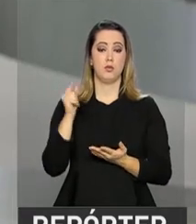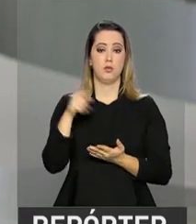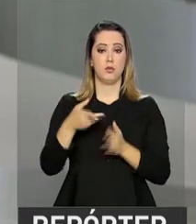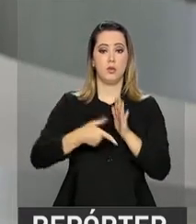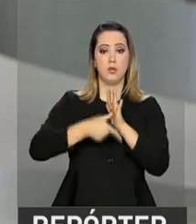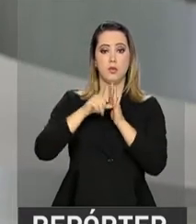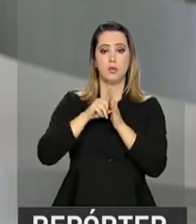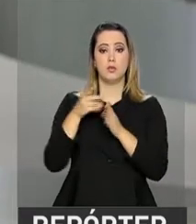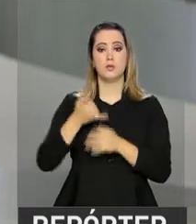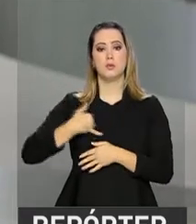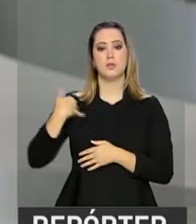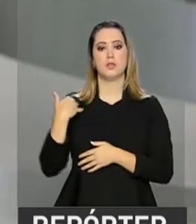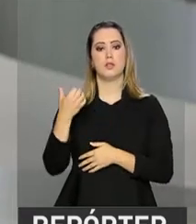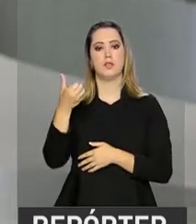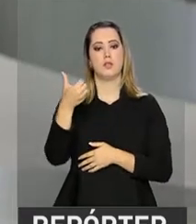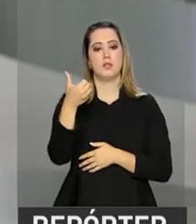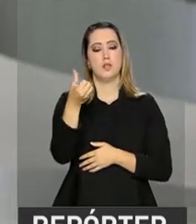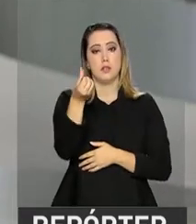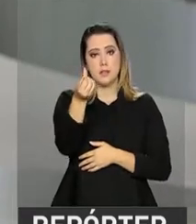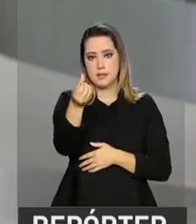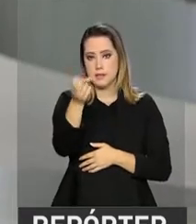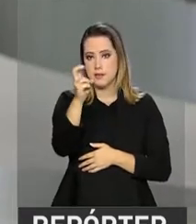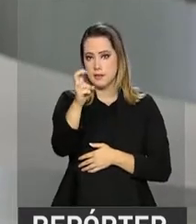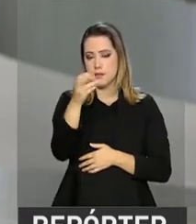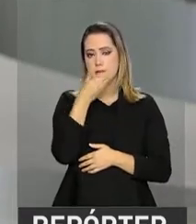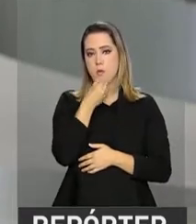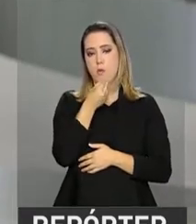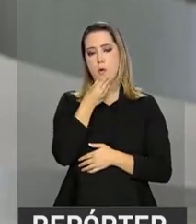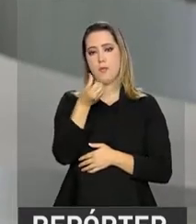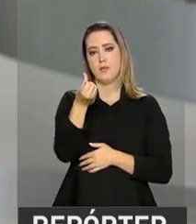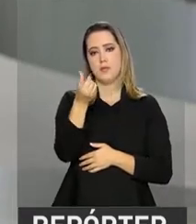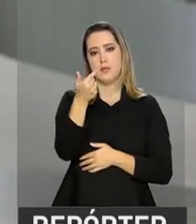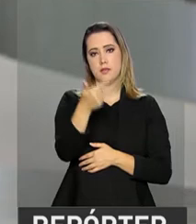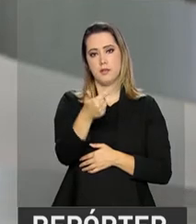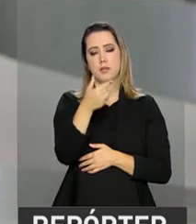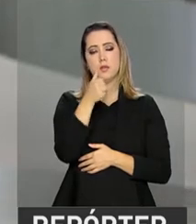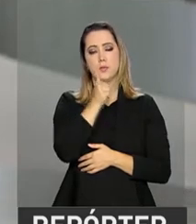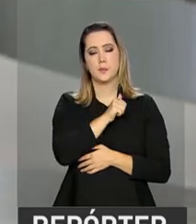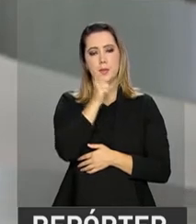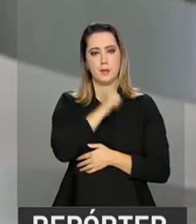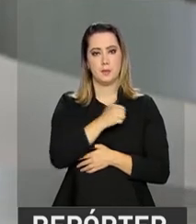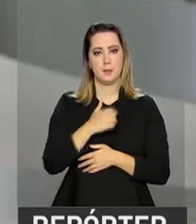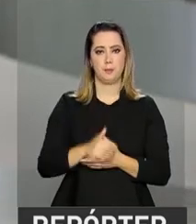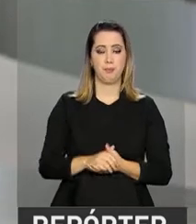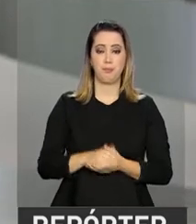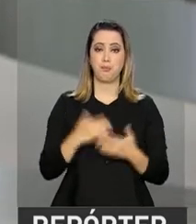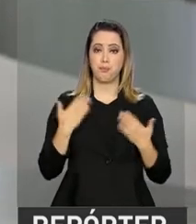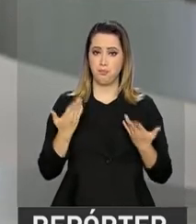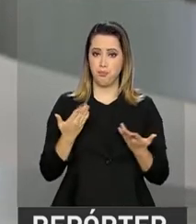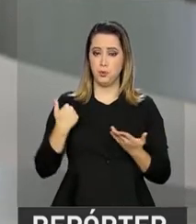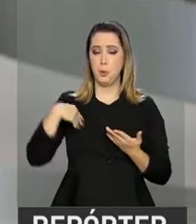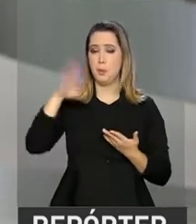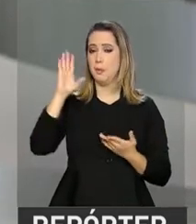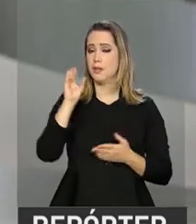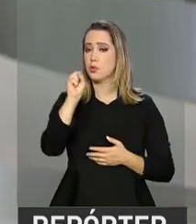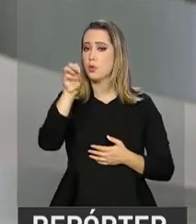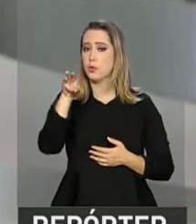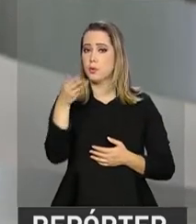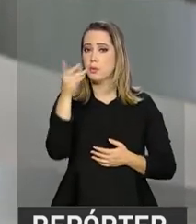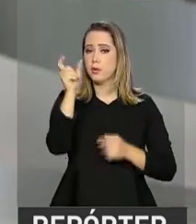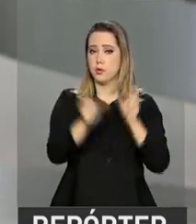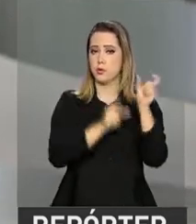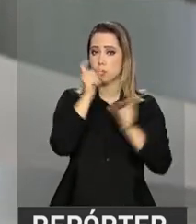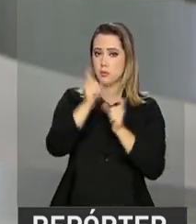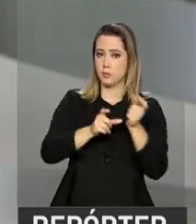antecipados para 65 anos para os homens e 62 para as mulheres. Mais de 8 milhões de